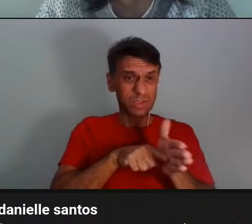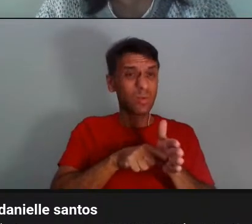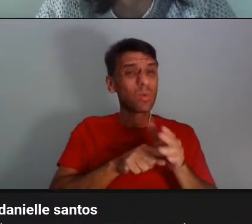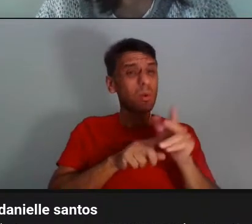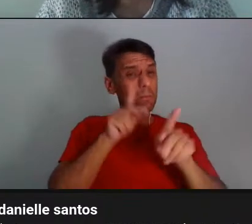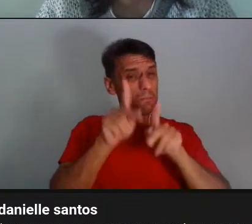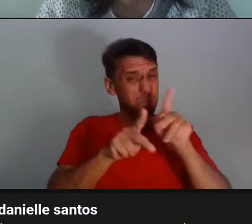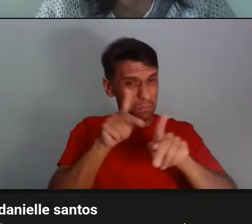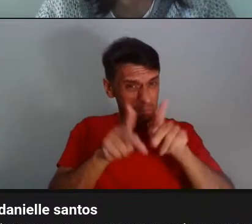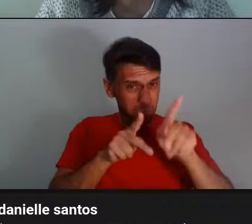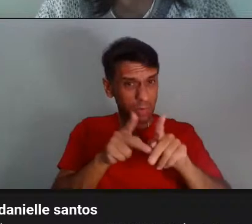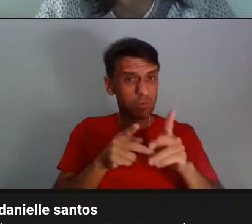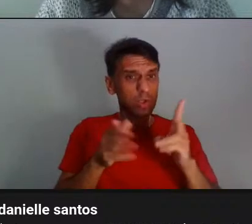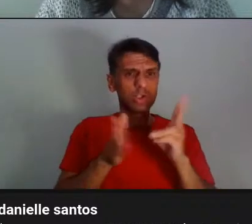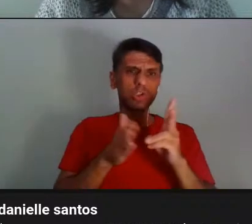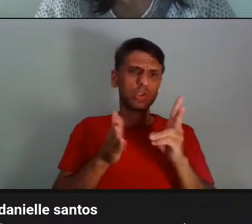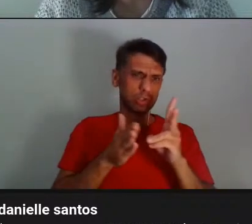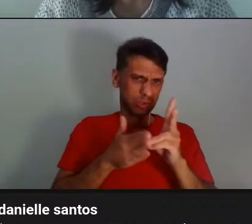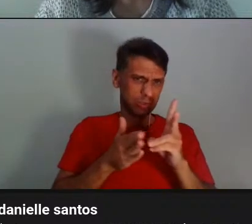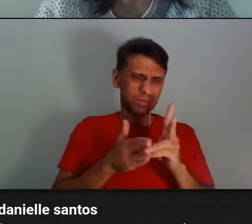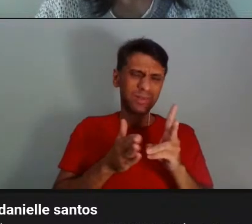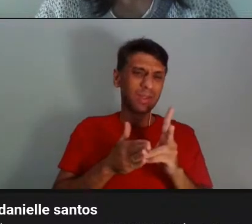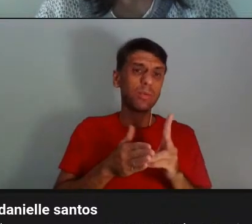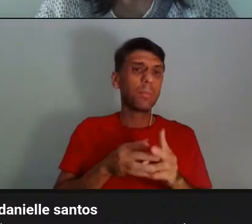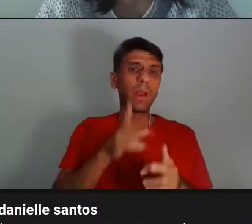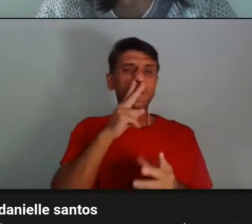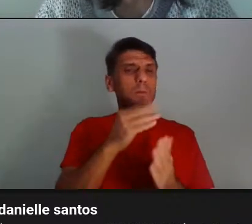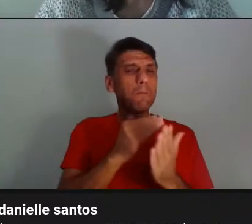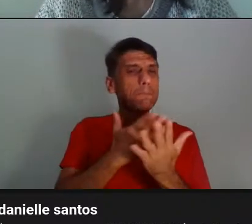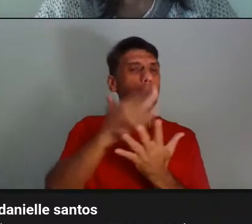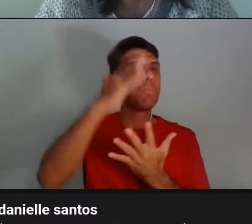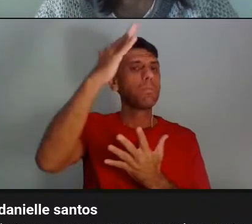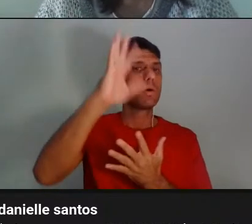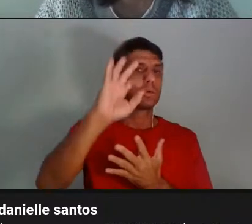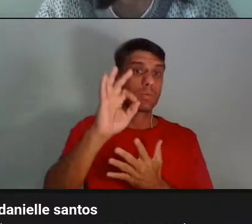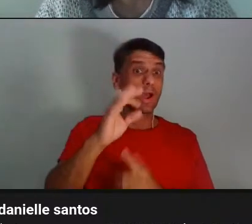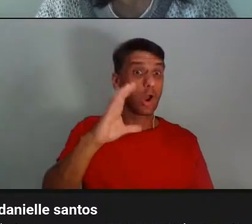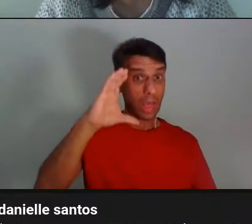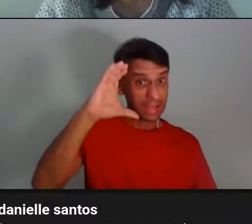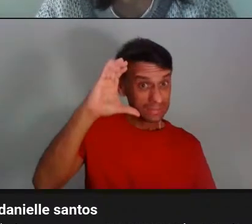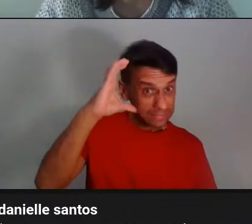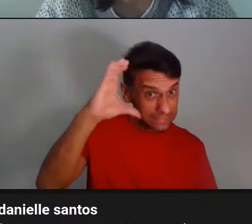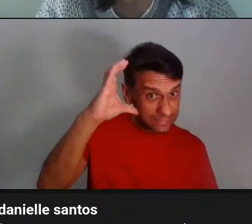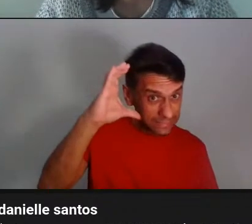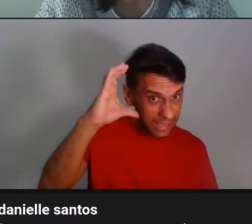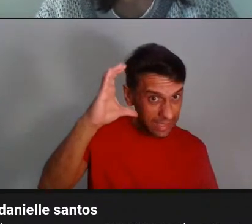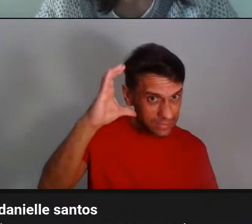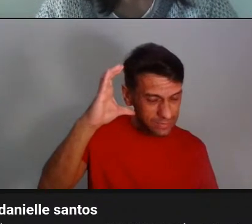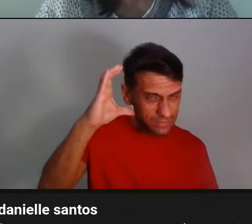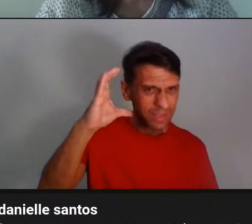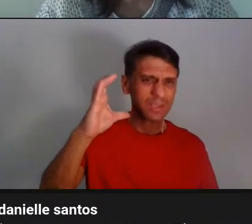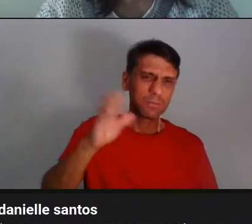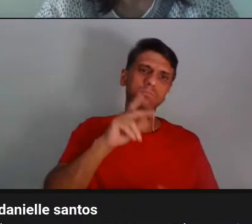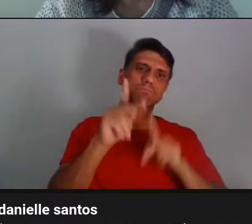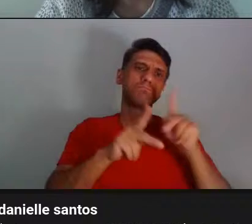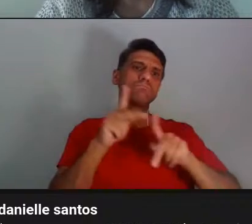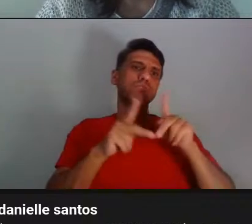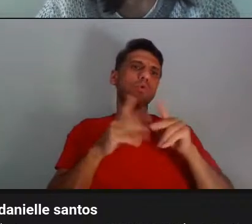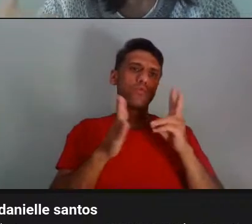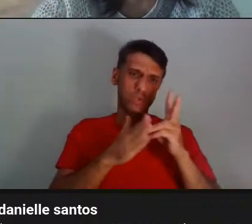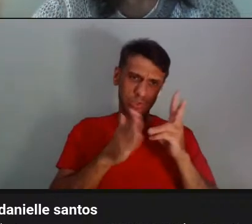não faz a gente sair do lugar, né. Agora, discutir uma ciência com povos indígenas, aí a gente